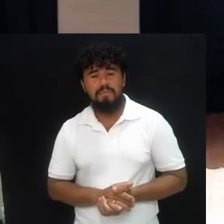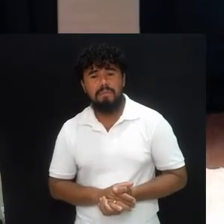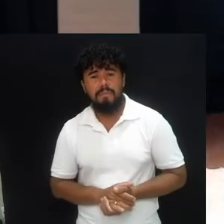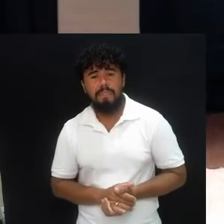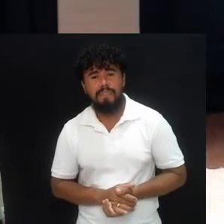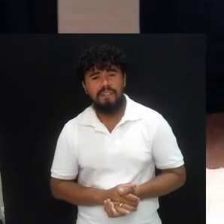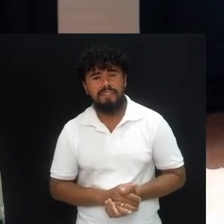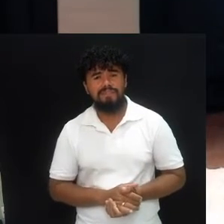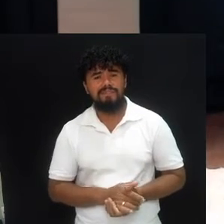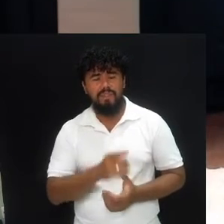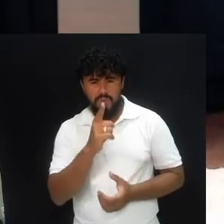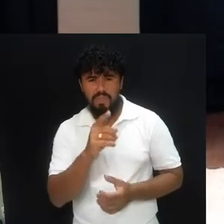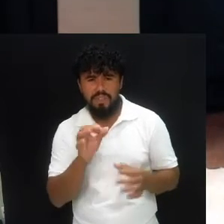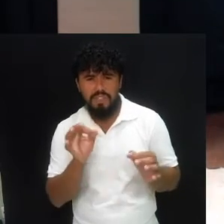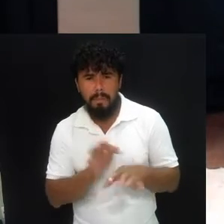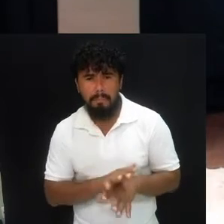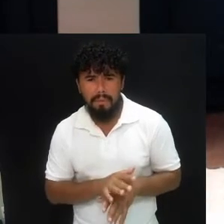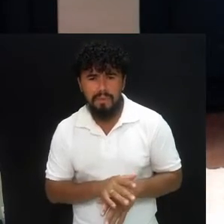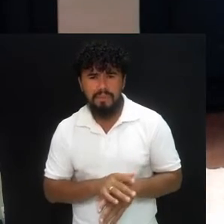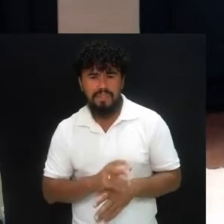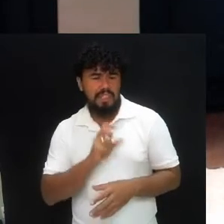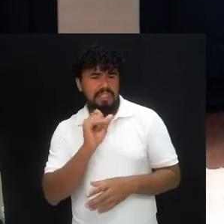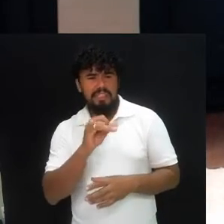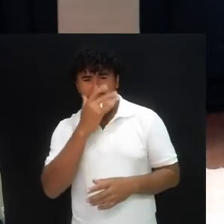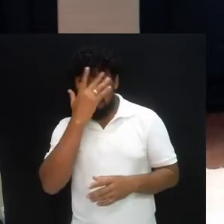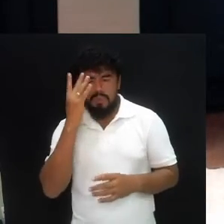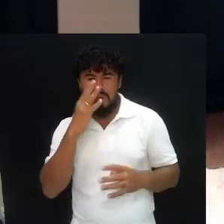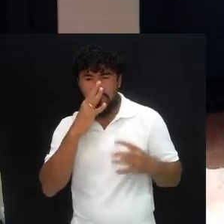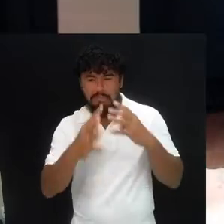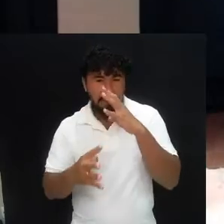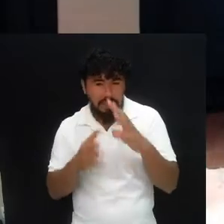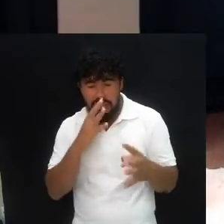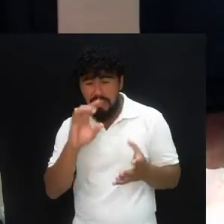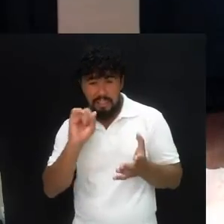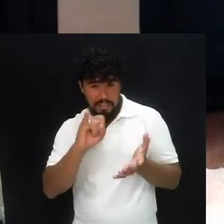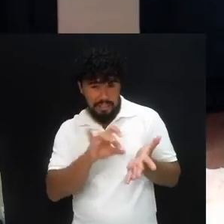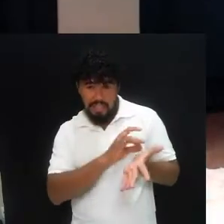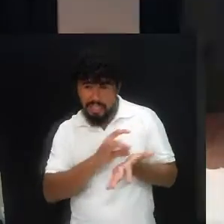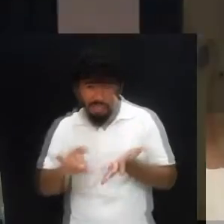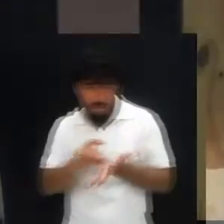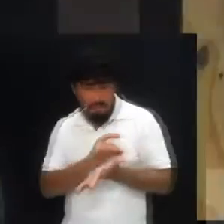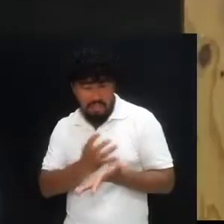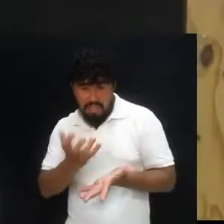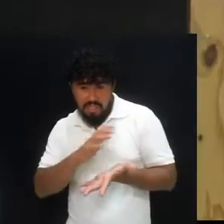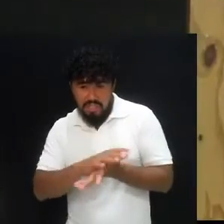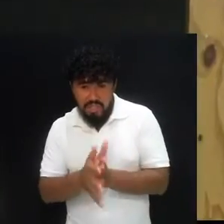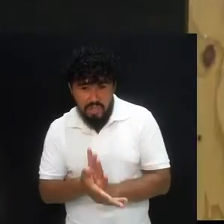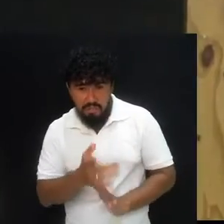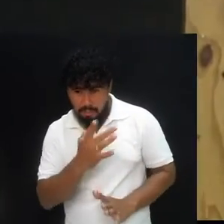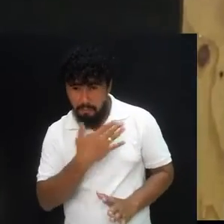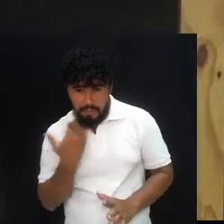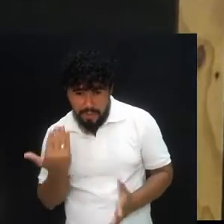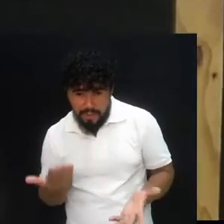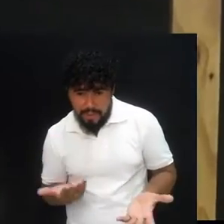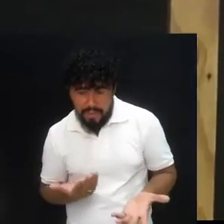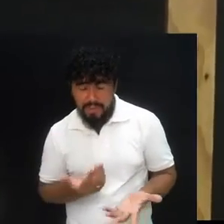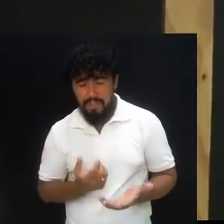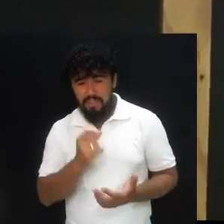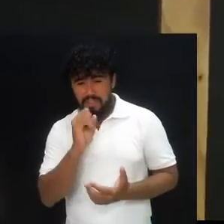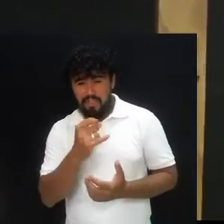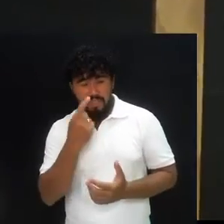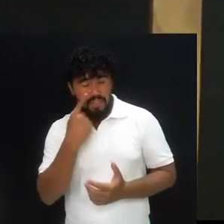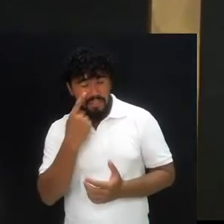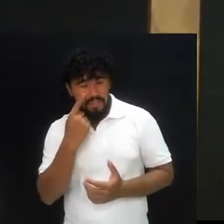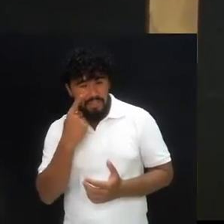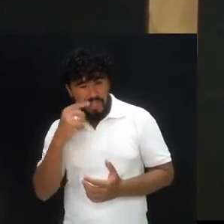você está pronto para os leões, para as covas e para a morte? Porque se você observar ao longo da